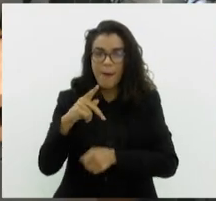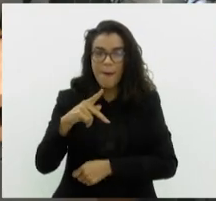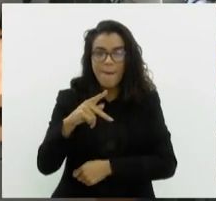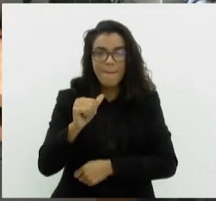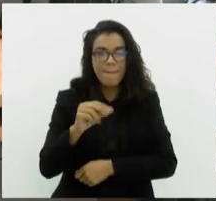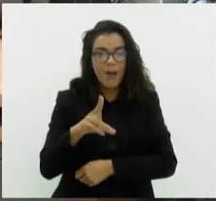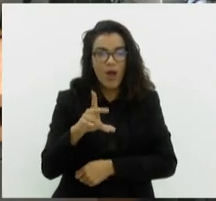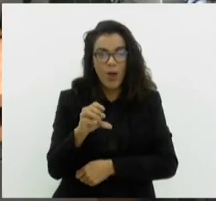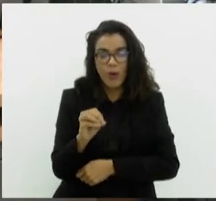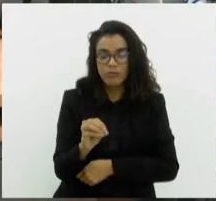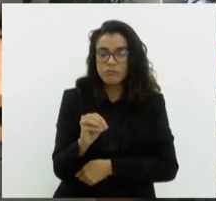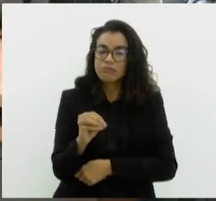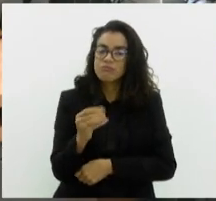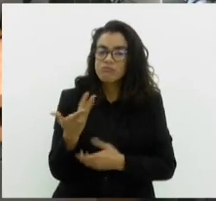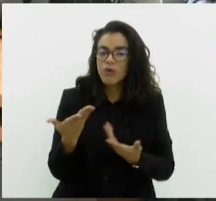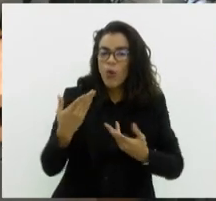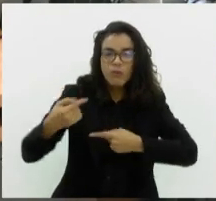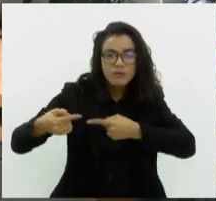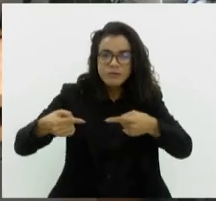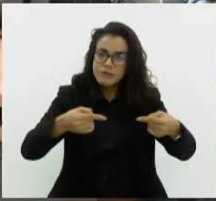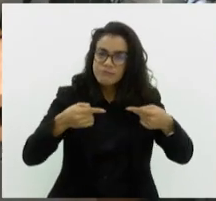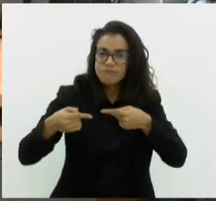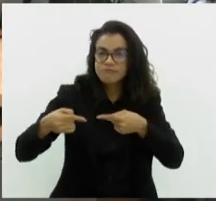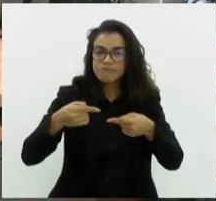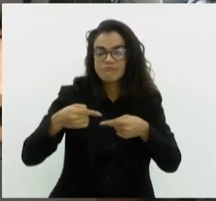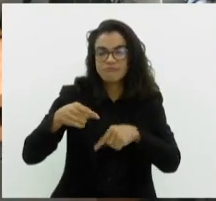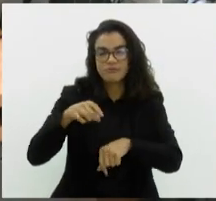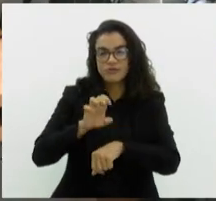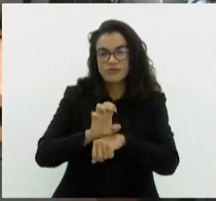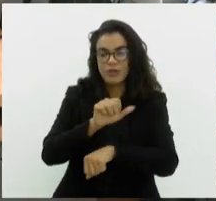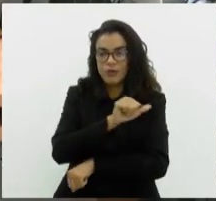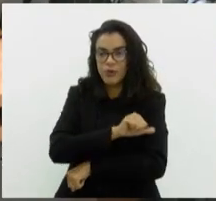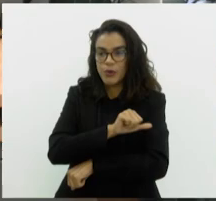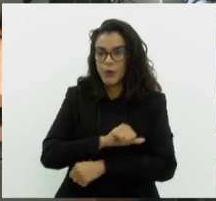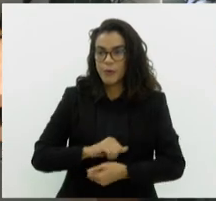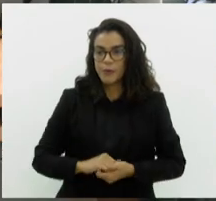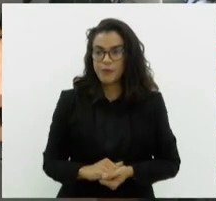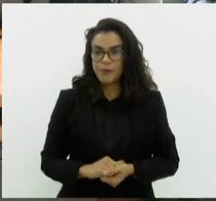sobre essas discussões que vão acontecer aqui no Rio. Bom dia de novo, Paulo Vitor.